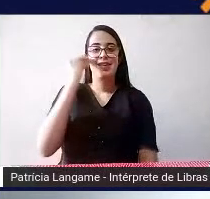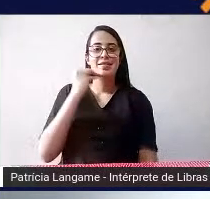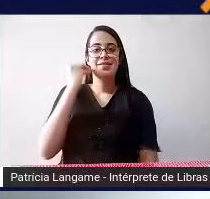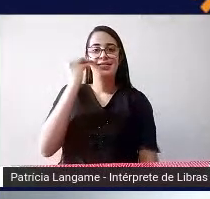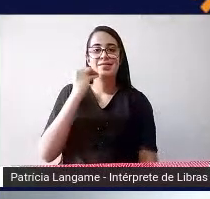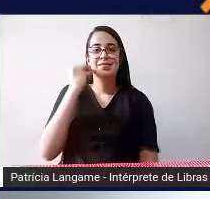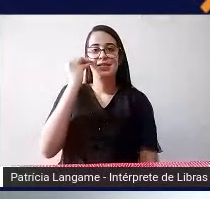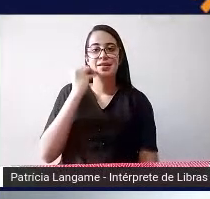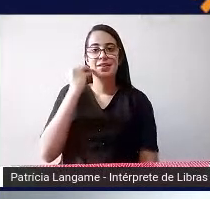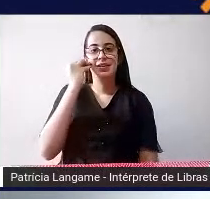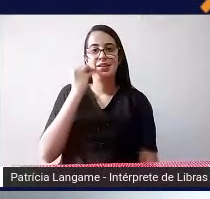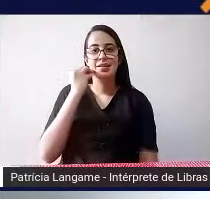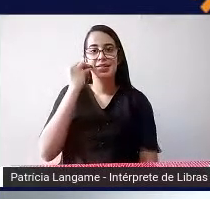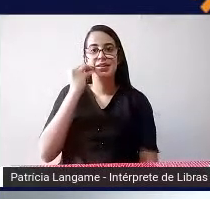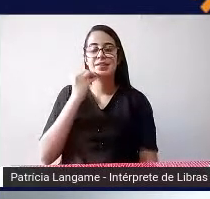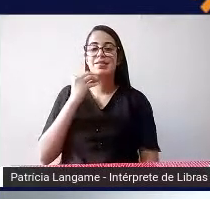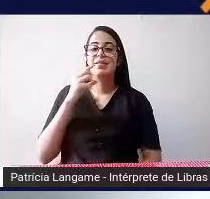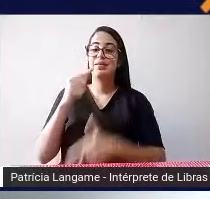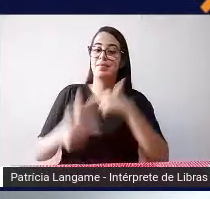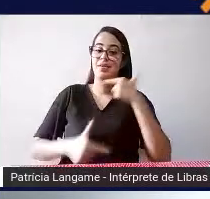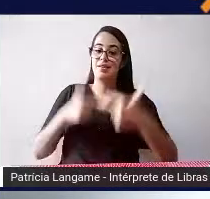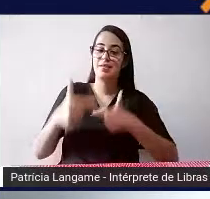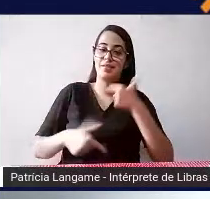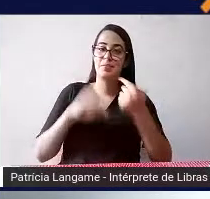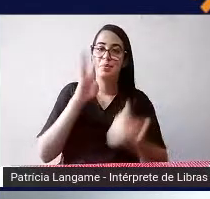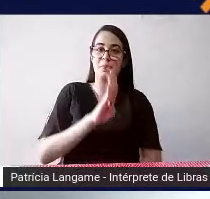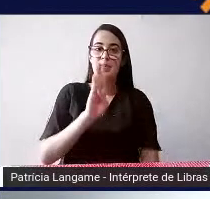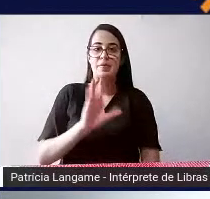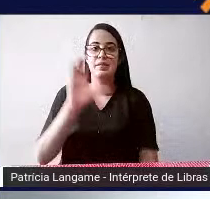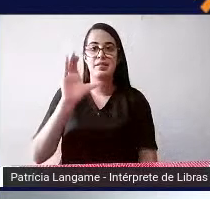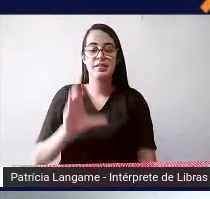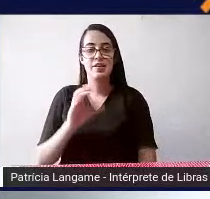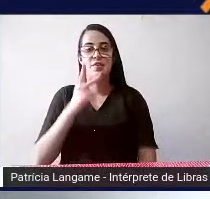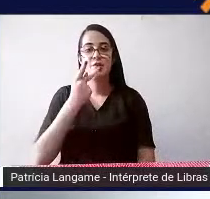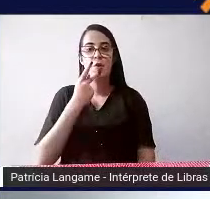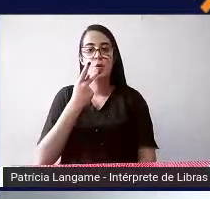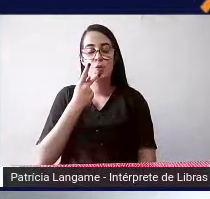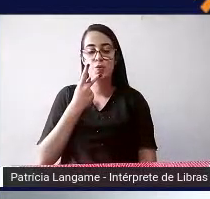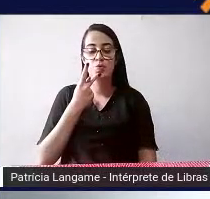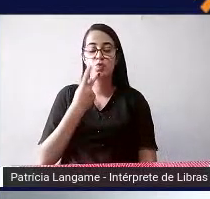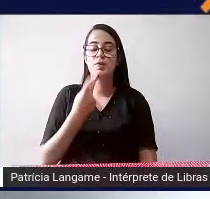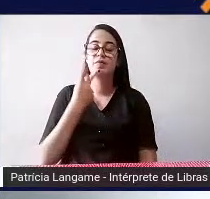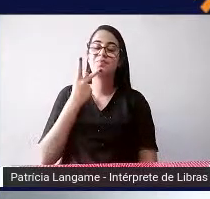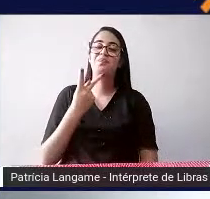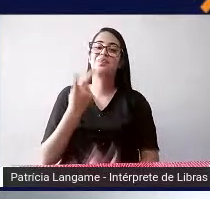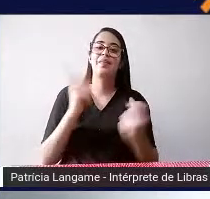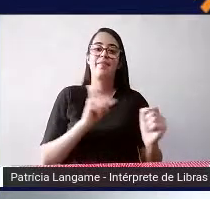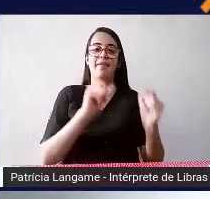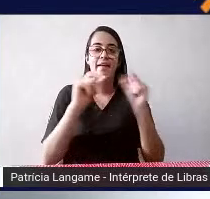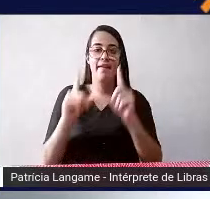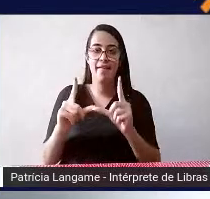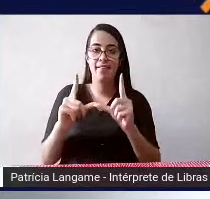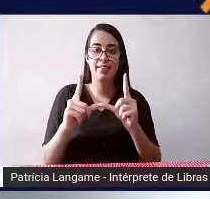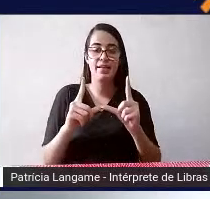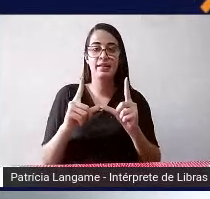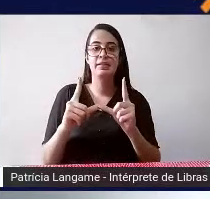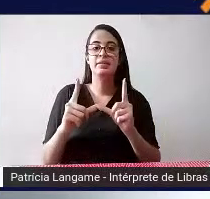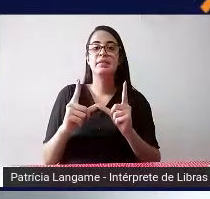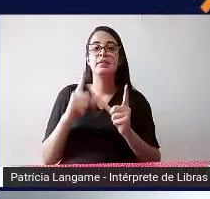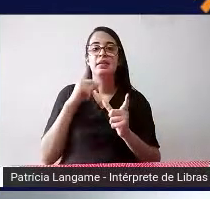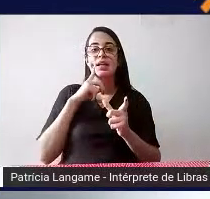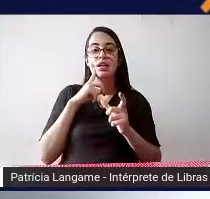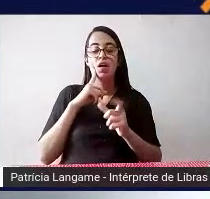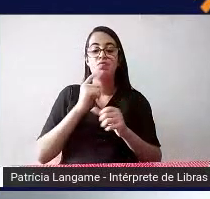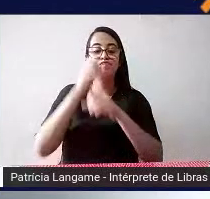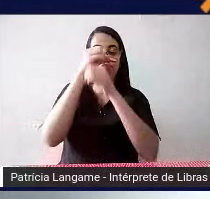trabalhar lá no IBC então Wagner já comentou do Doisvox dos leitores de tela os lupas e instrumentos